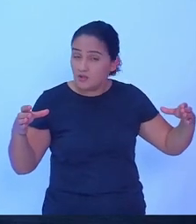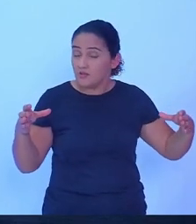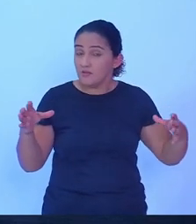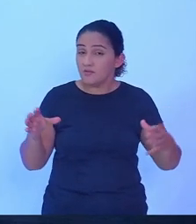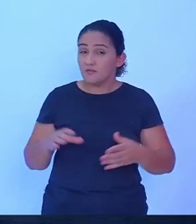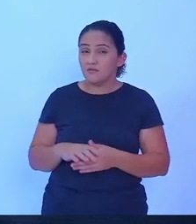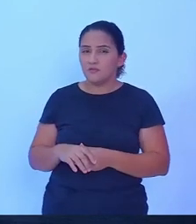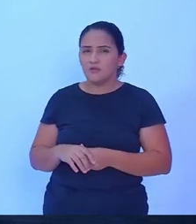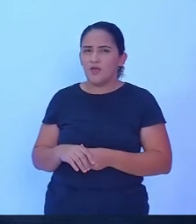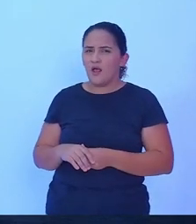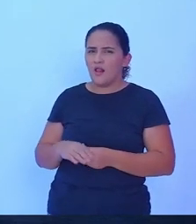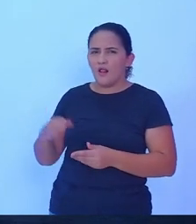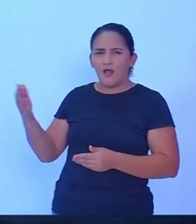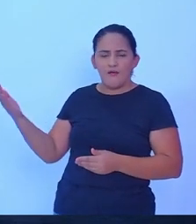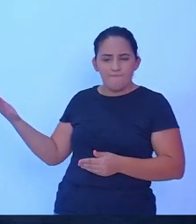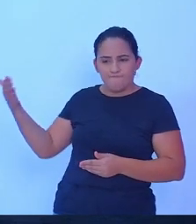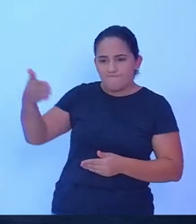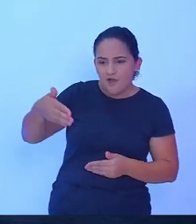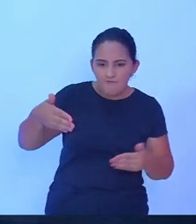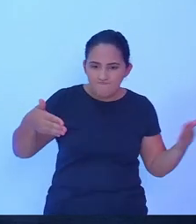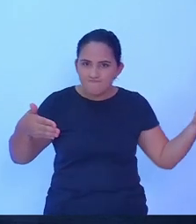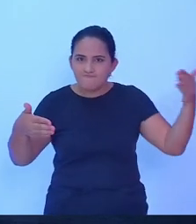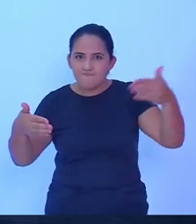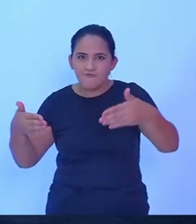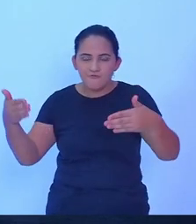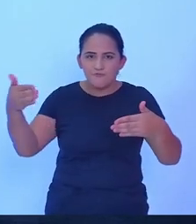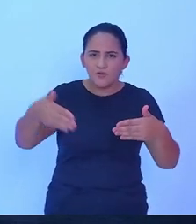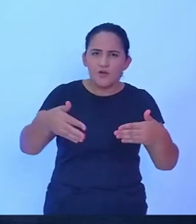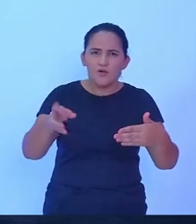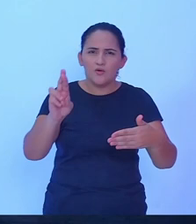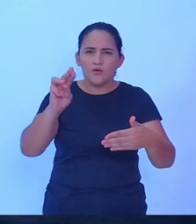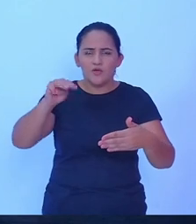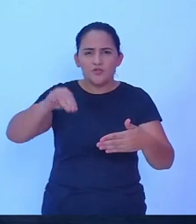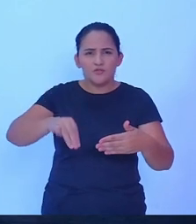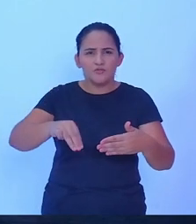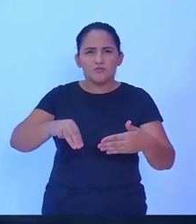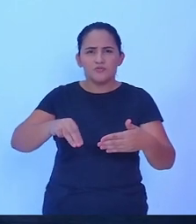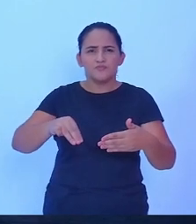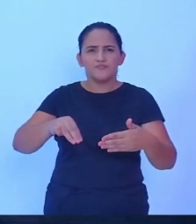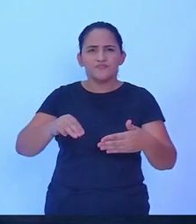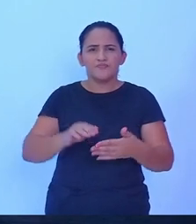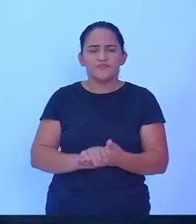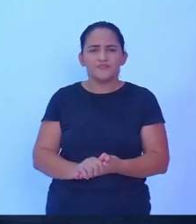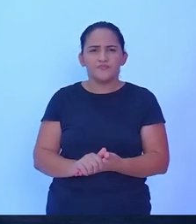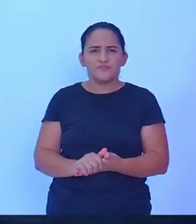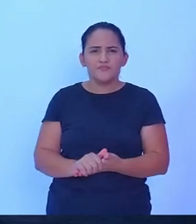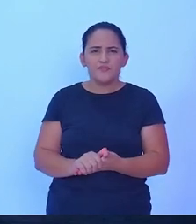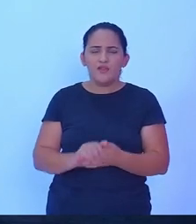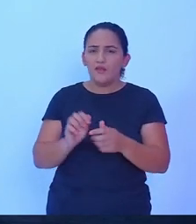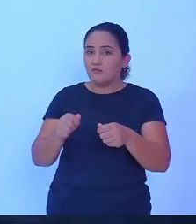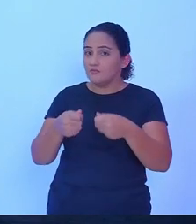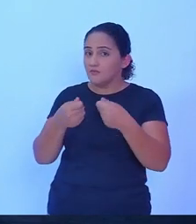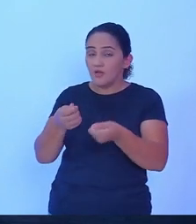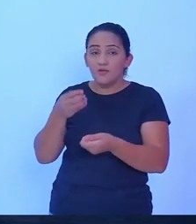vêm para o município no qual ele dê oportunidade principalmente para os colaboradores